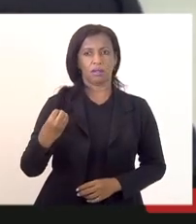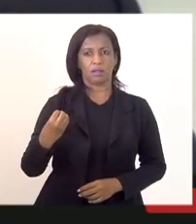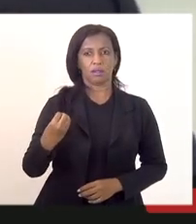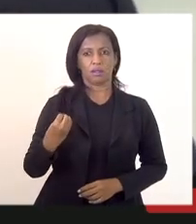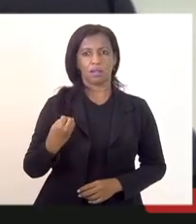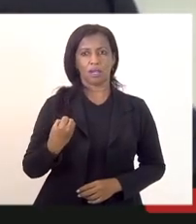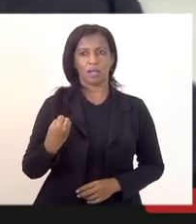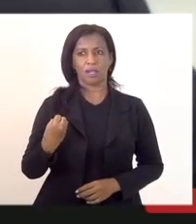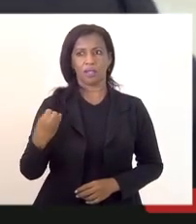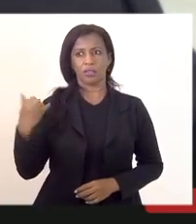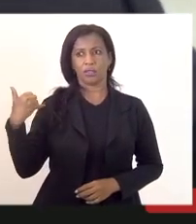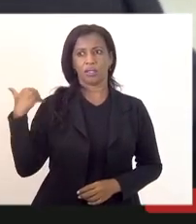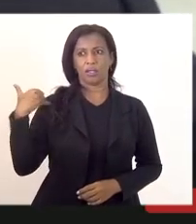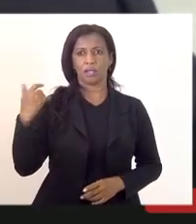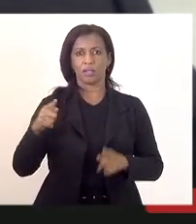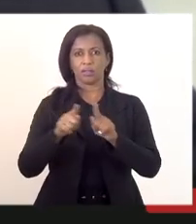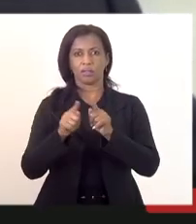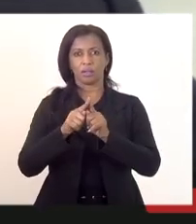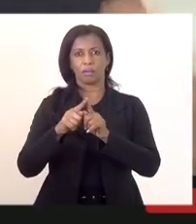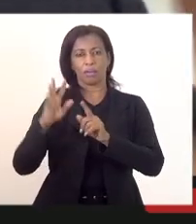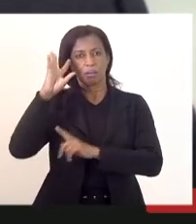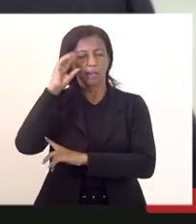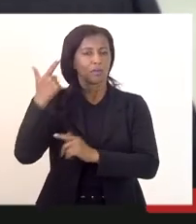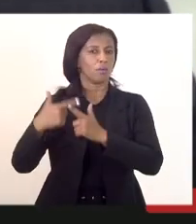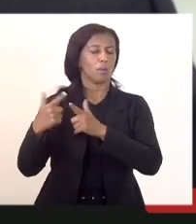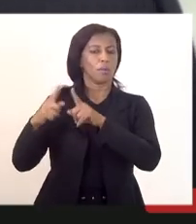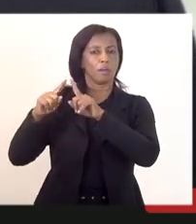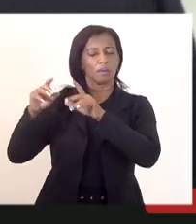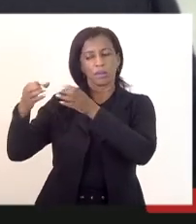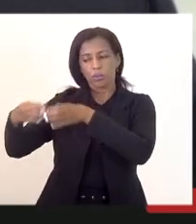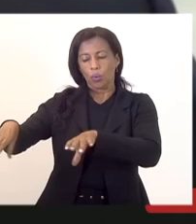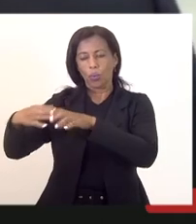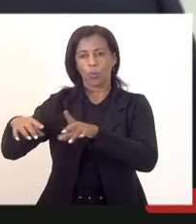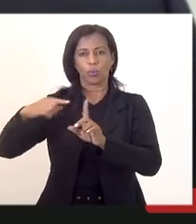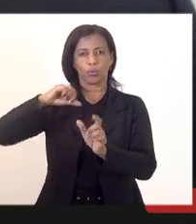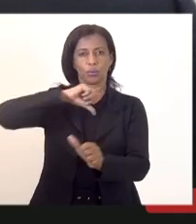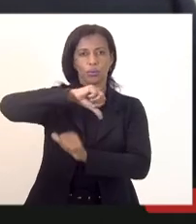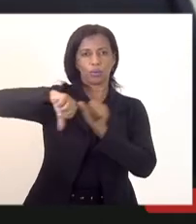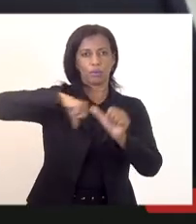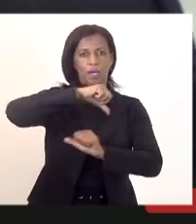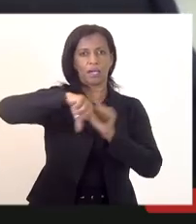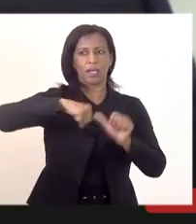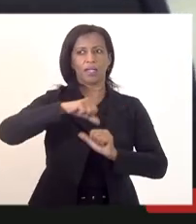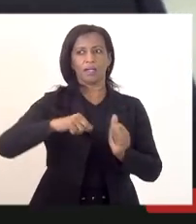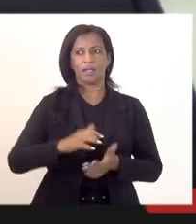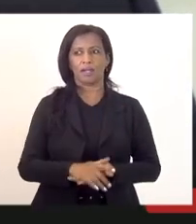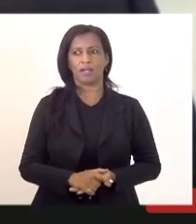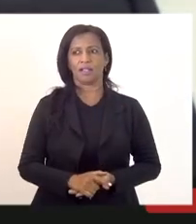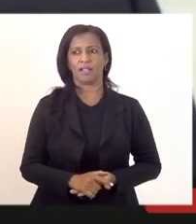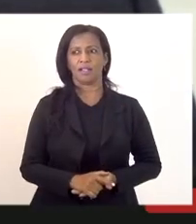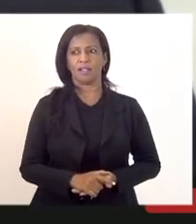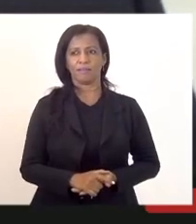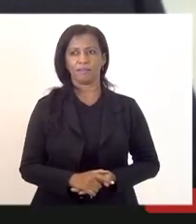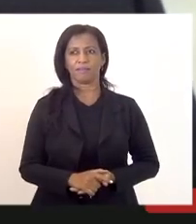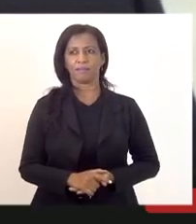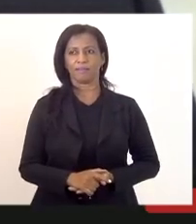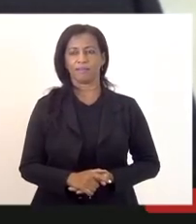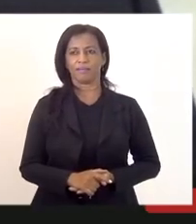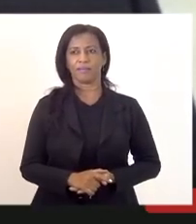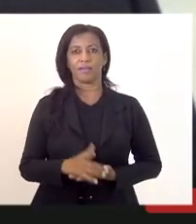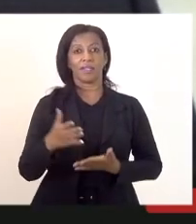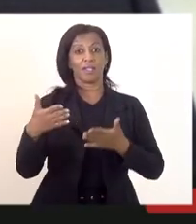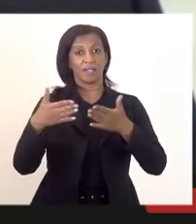solucionar de uma vez por todas esse concurso e passar a virar a página então desculpa por termos nos